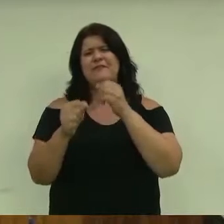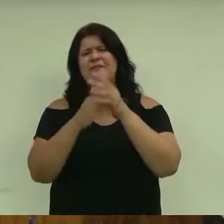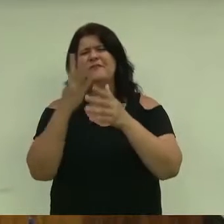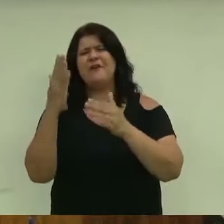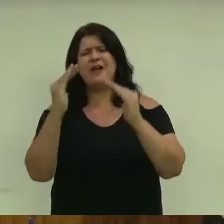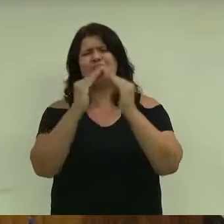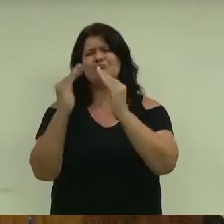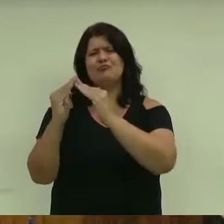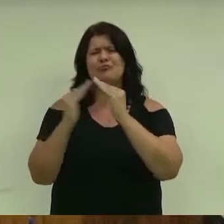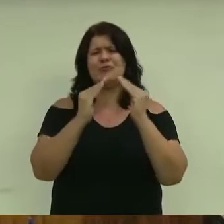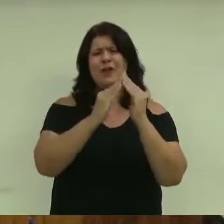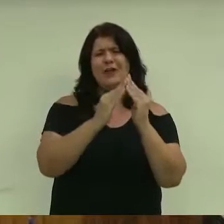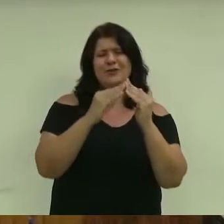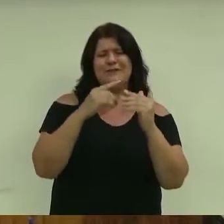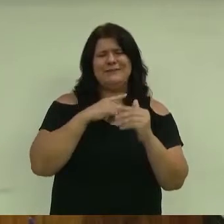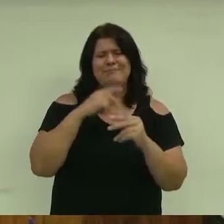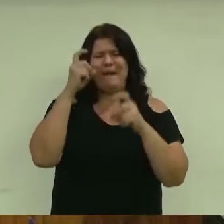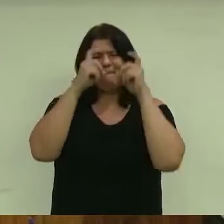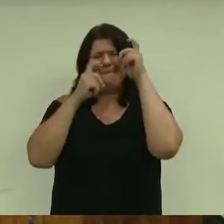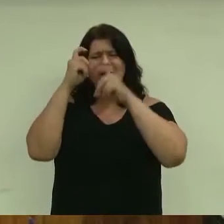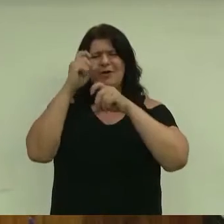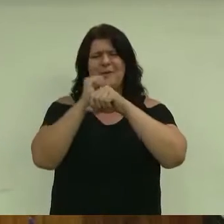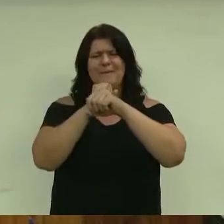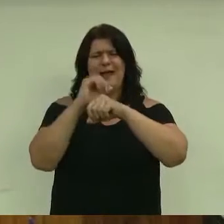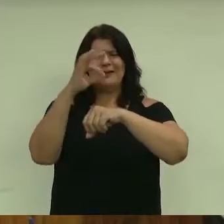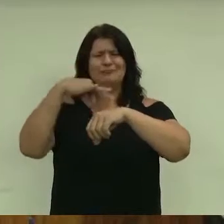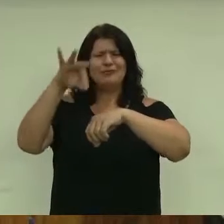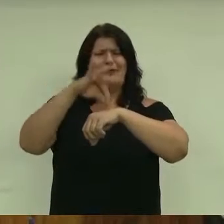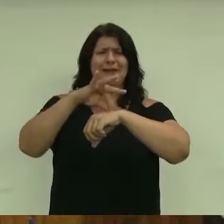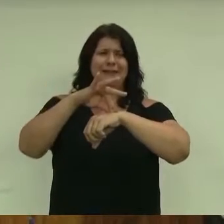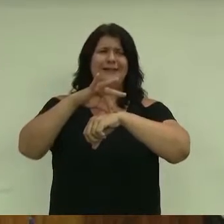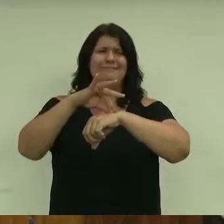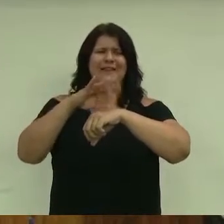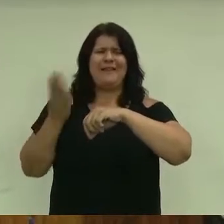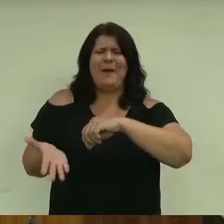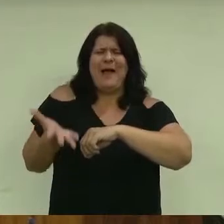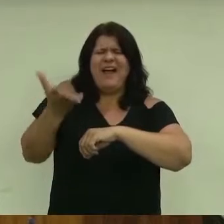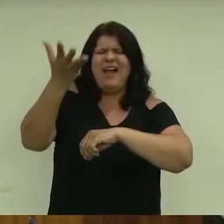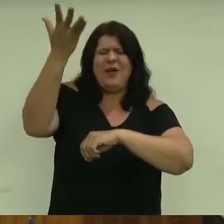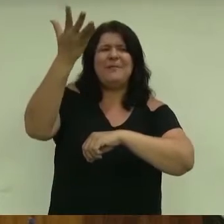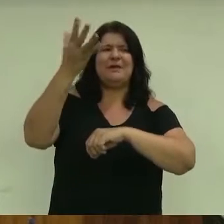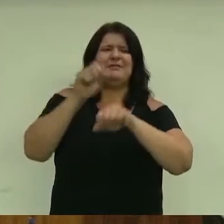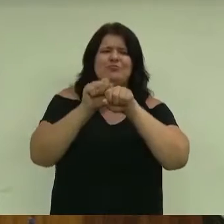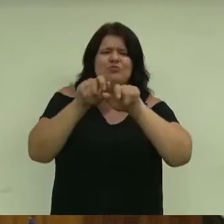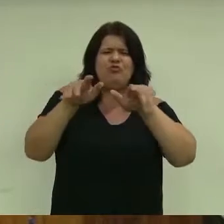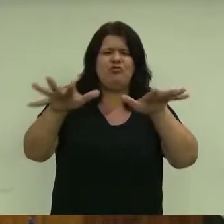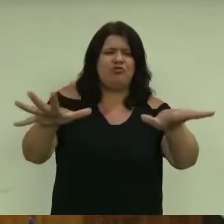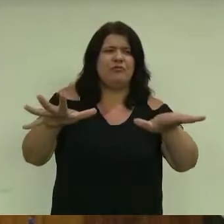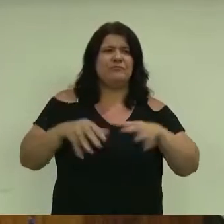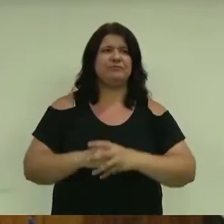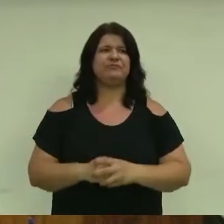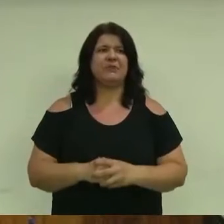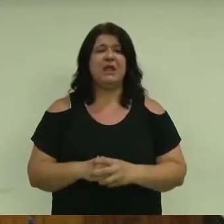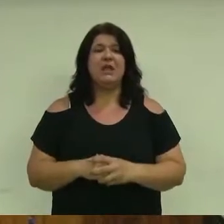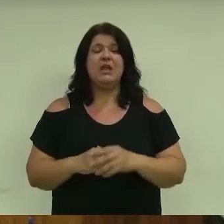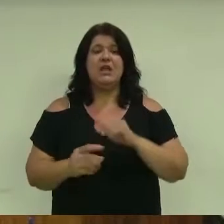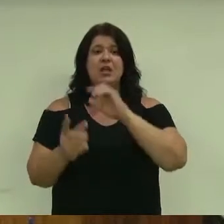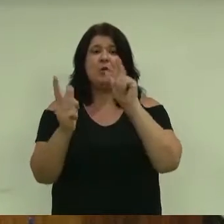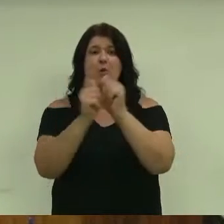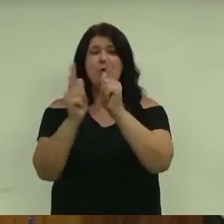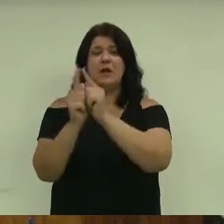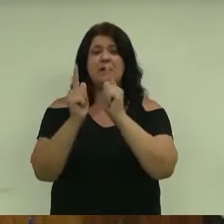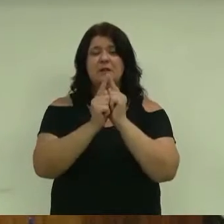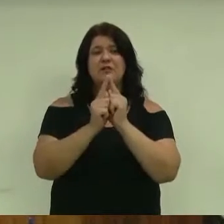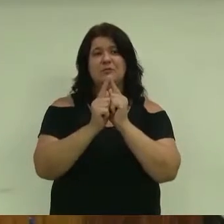que vem atingindo nossa cidade. De acordo com informações passadas por alguns munícipes, referente ao atendimento nas USAPAS, os moradores estão sendo